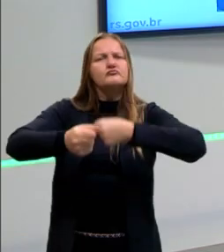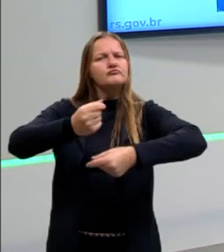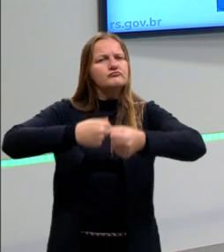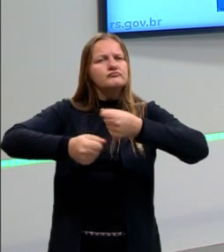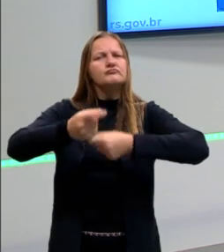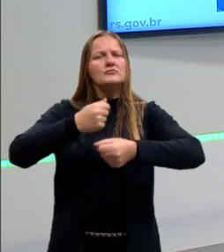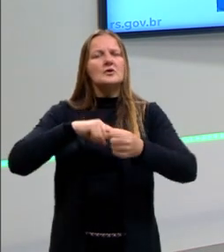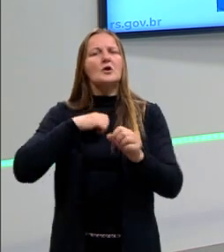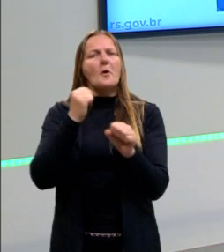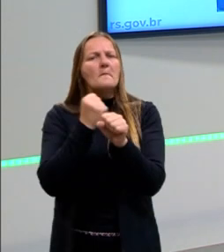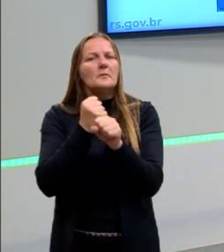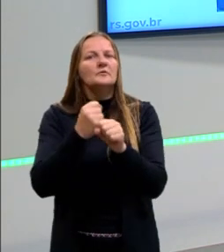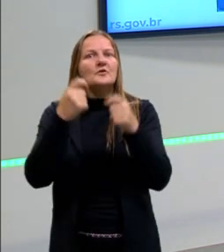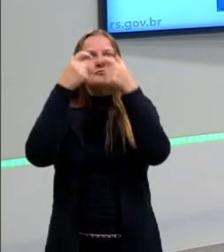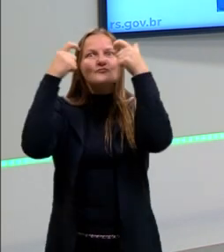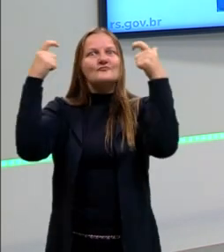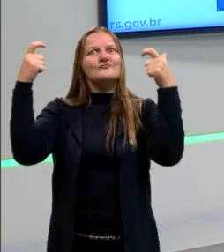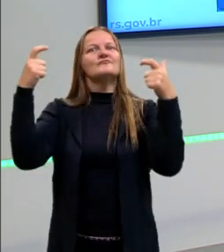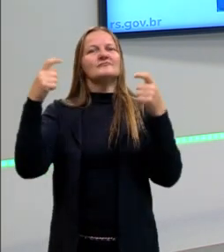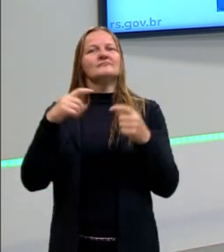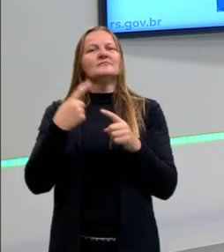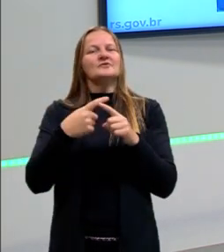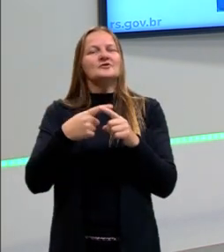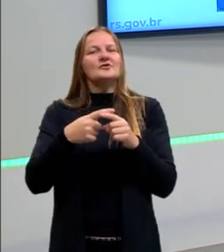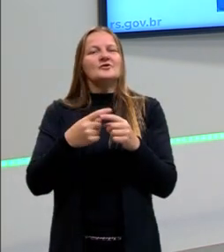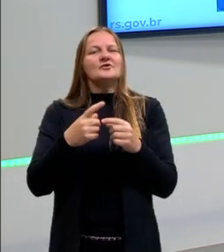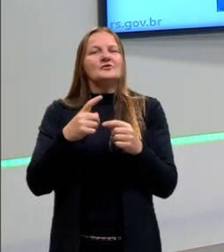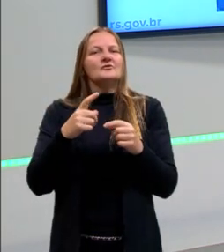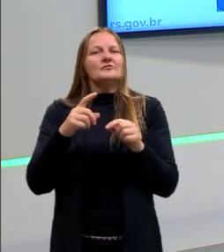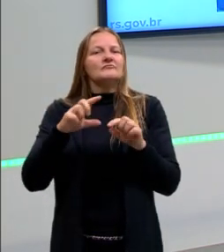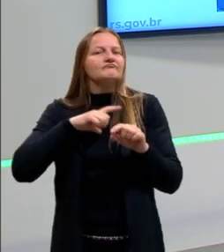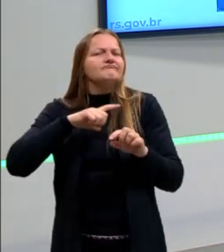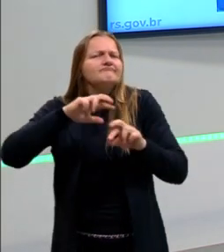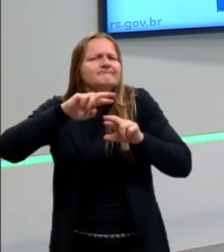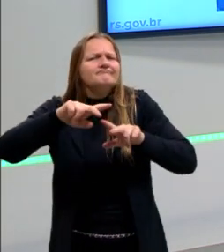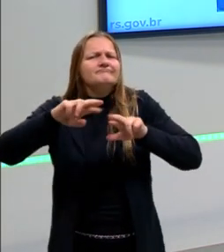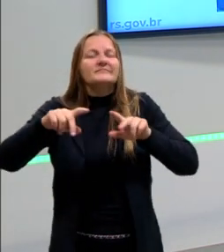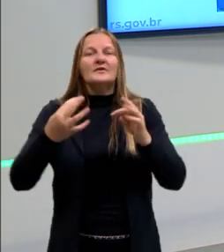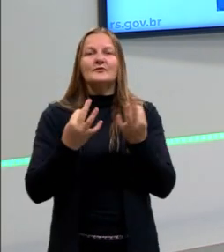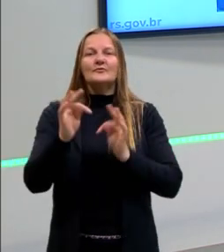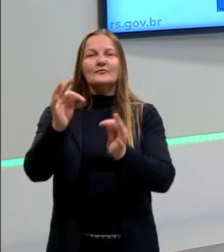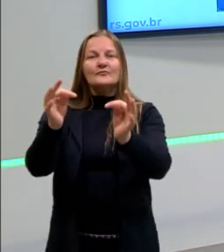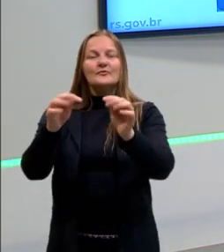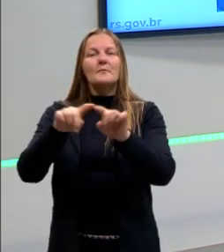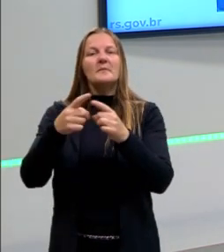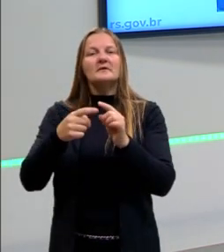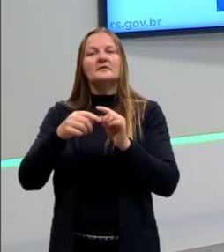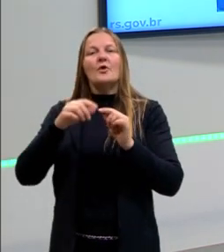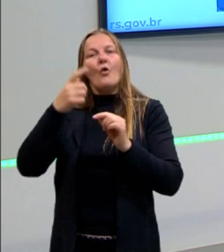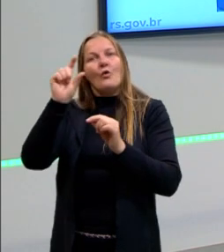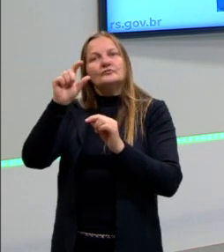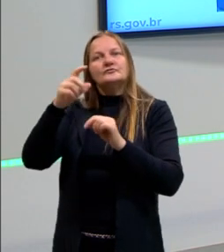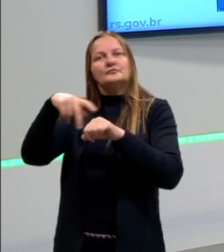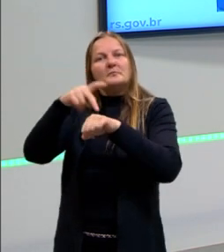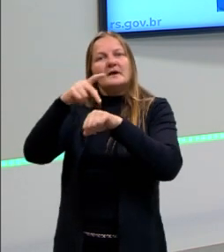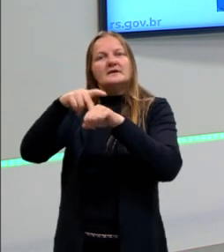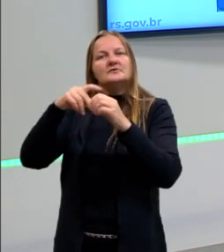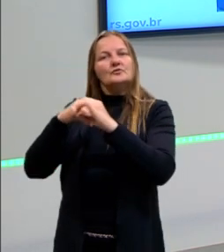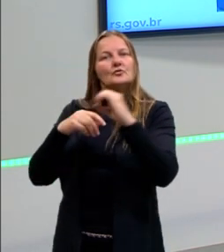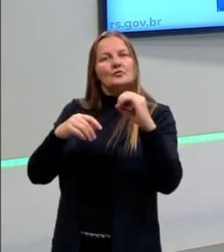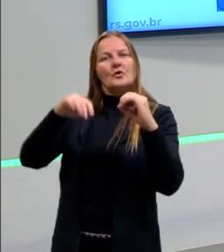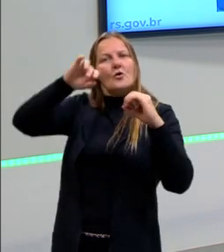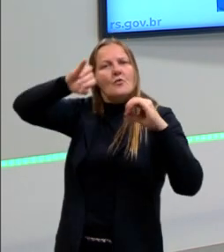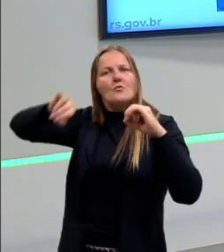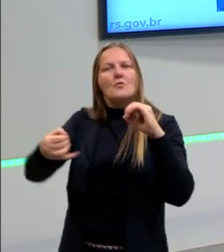como na África existia produção de conhecimento, existiam diversas inovações que foram apropriadas pelo Ocidente